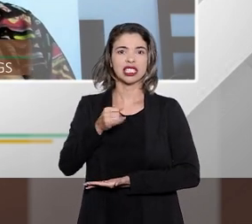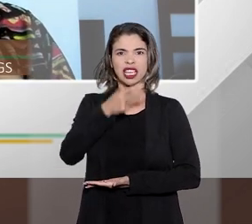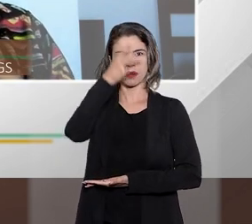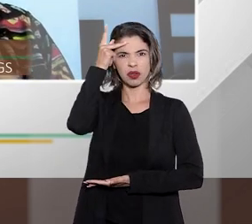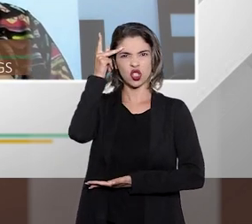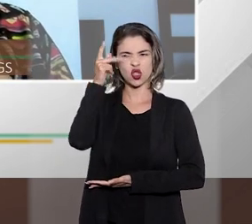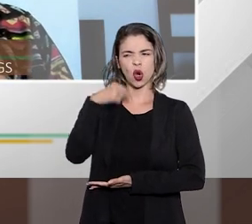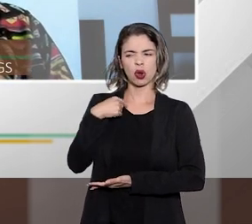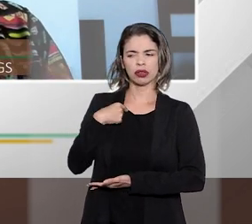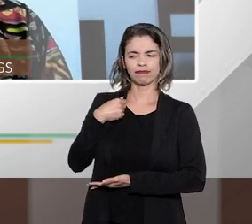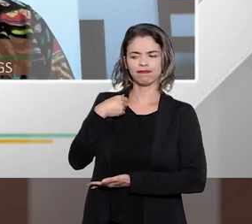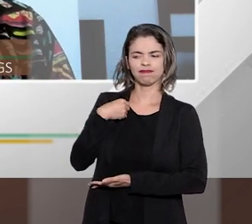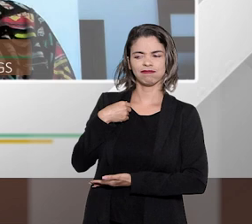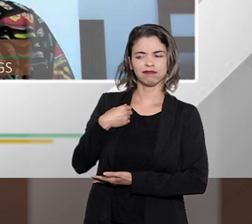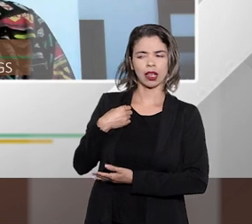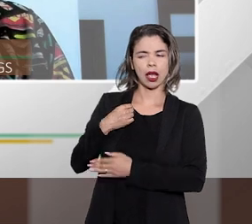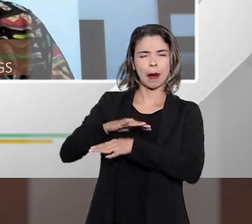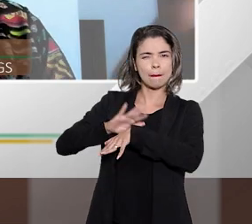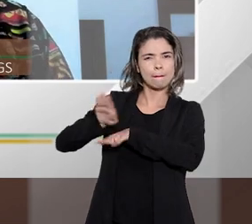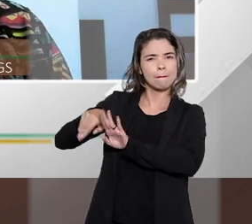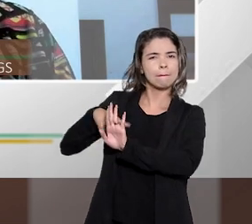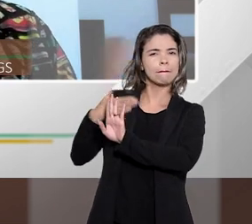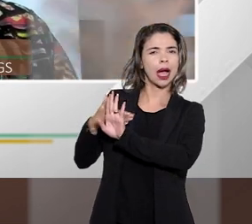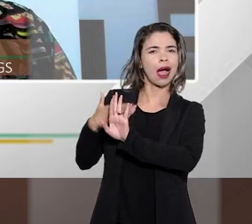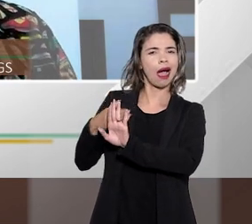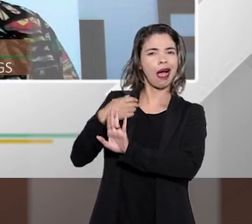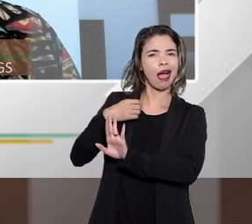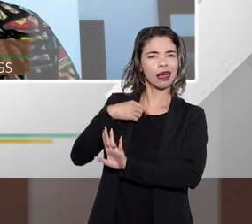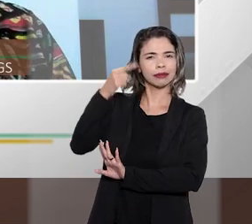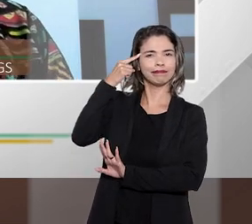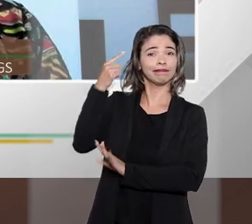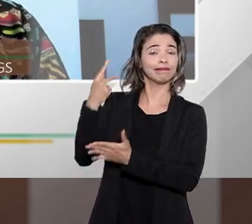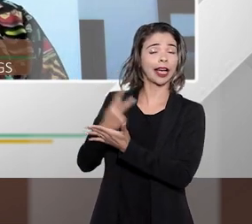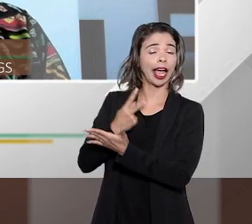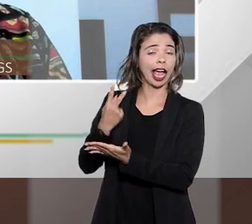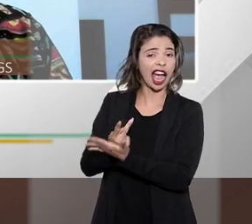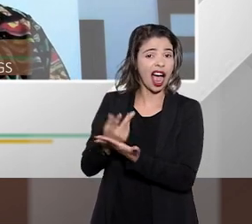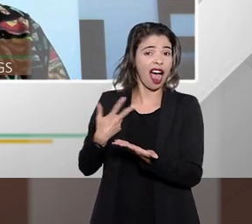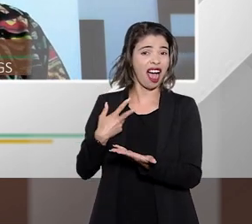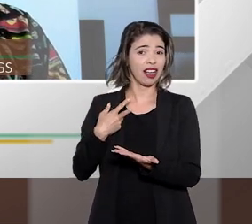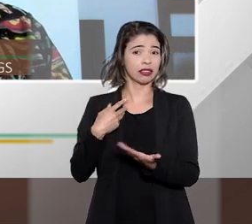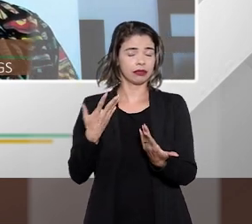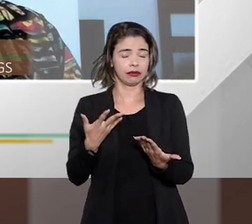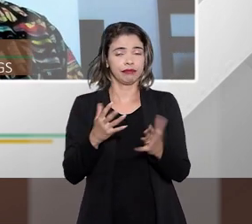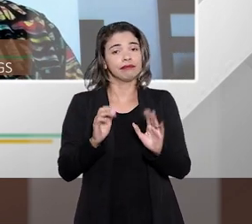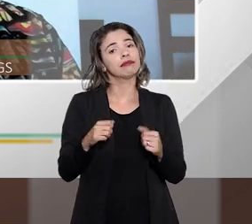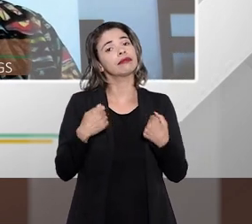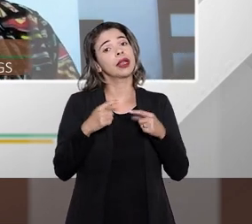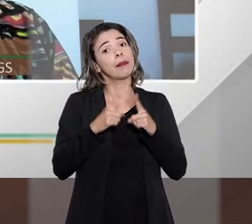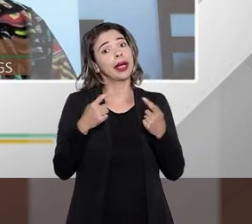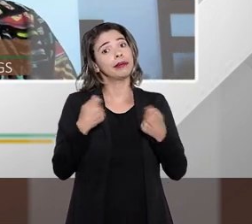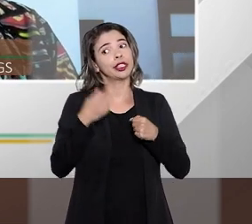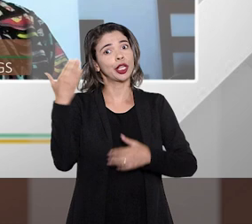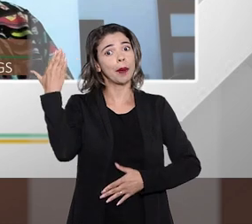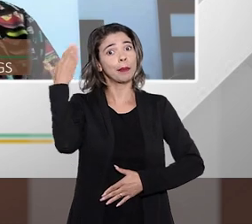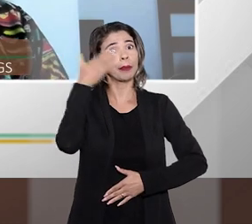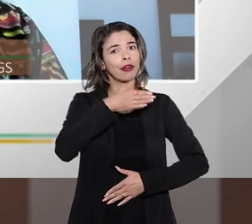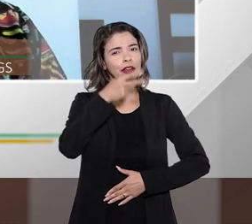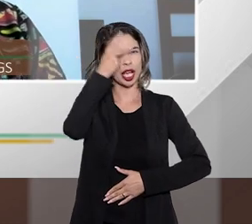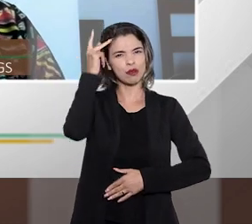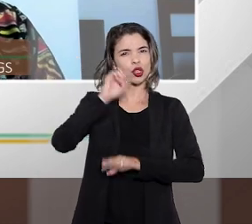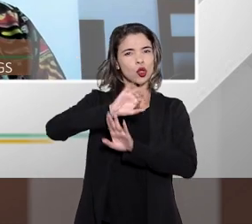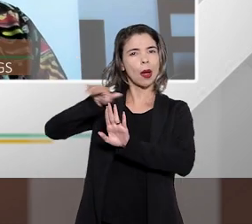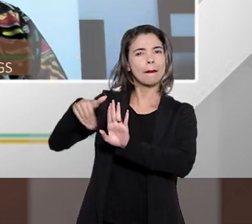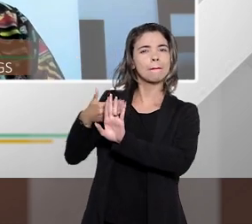estiver de má-fé subjetiva, se for possível provar, porque a boa-fé se presume e a má-fé tem que ser provada, bom, então